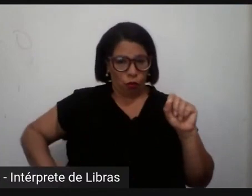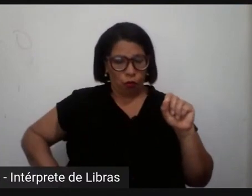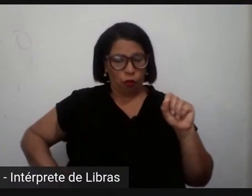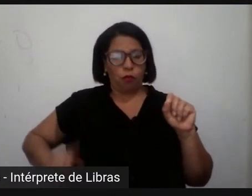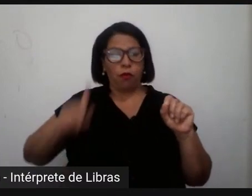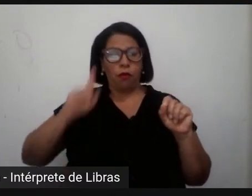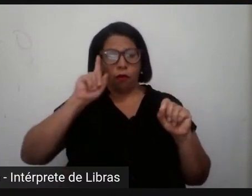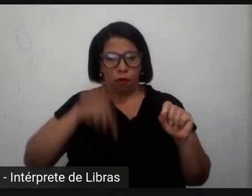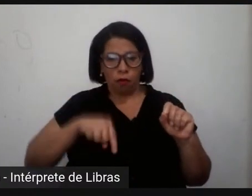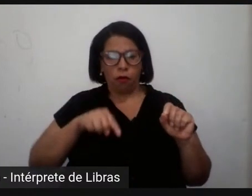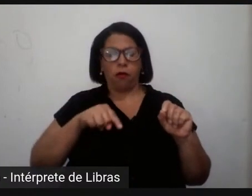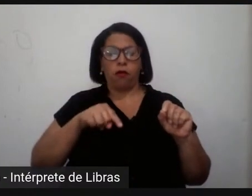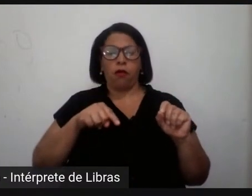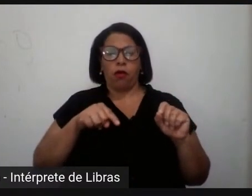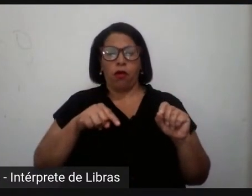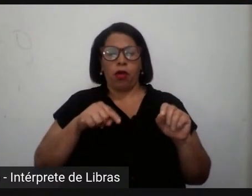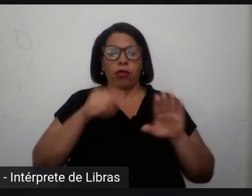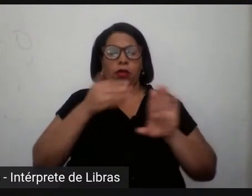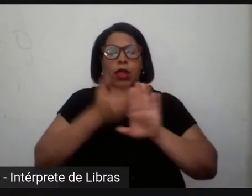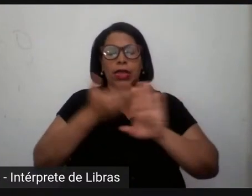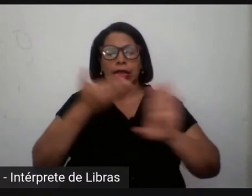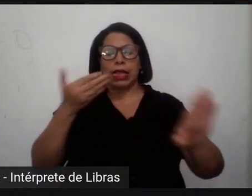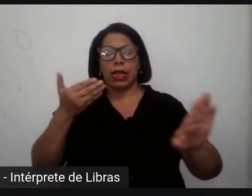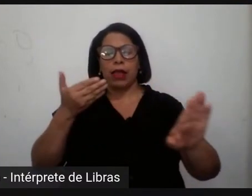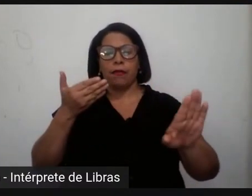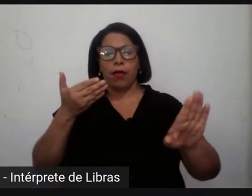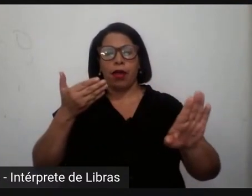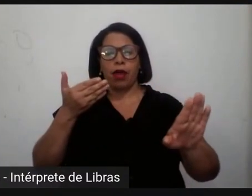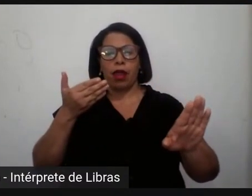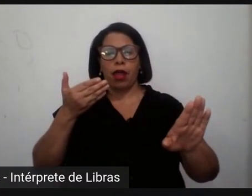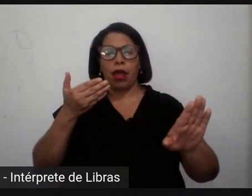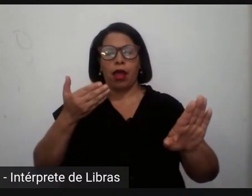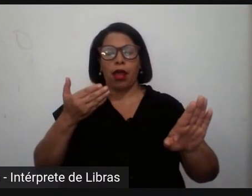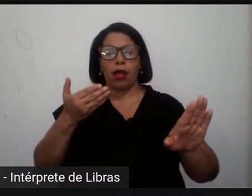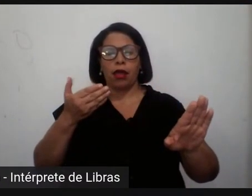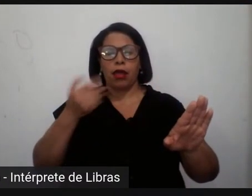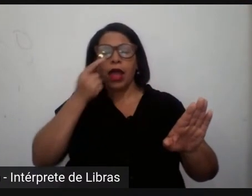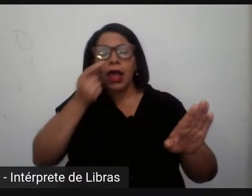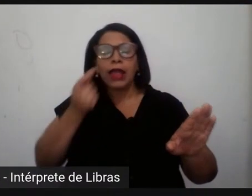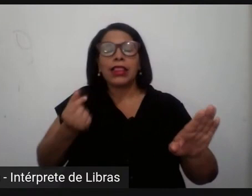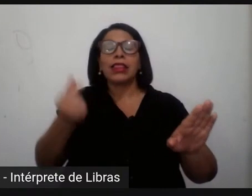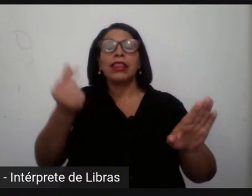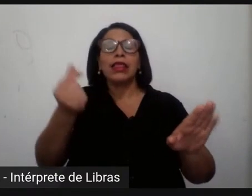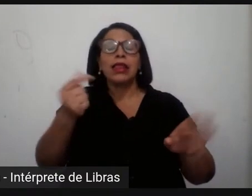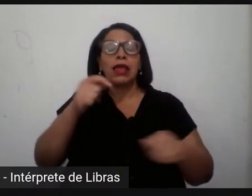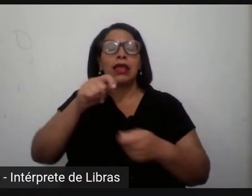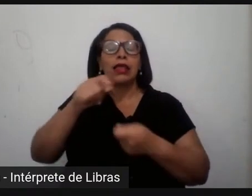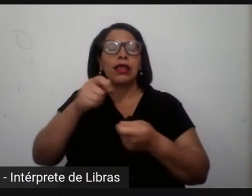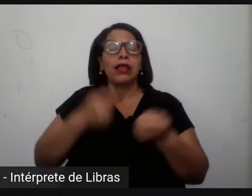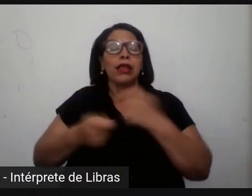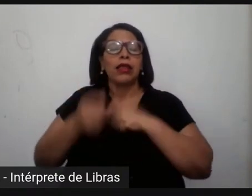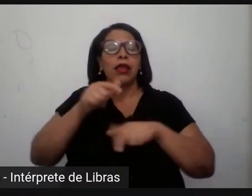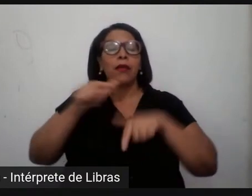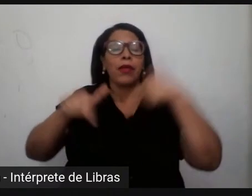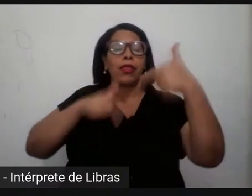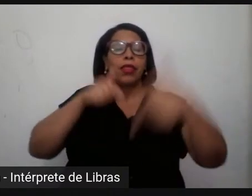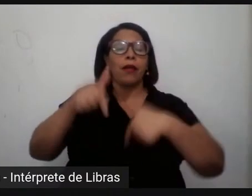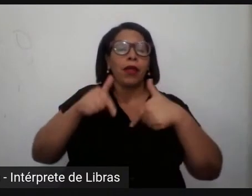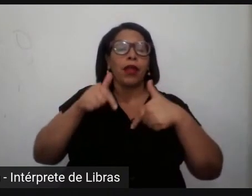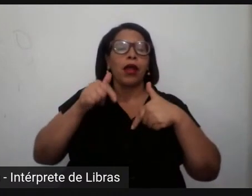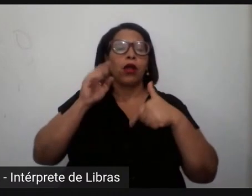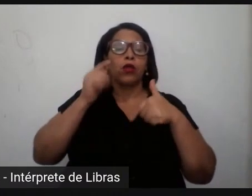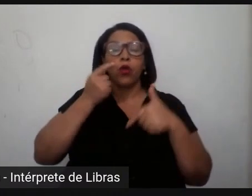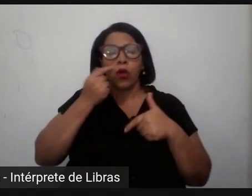assim, de se desvencilhar dessa dependência e ter a capacidade de atuar em função do